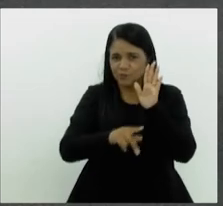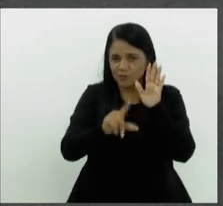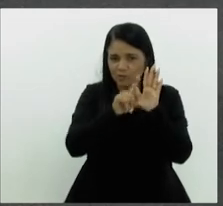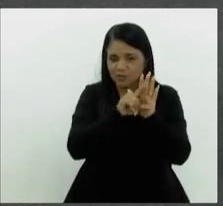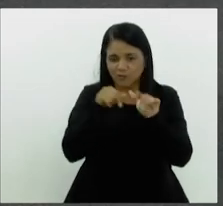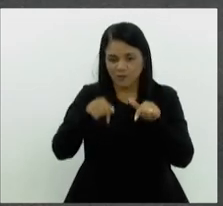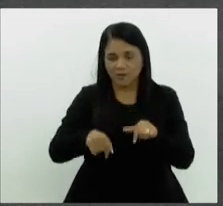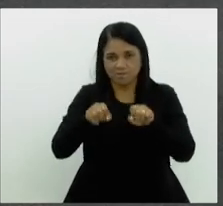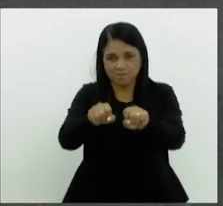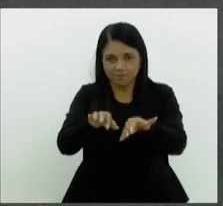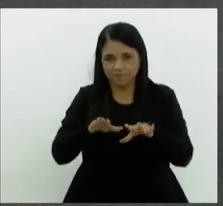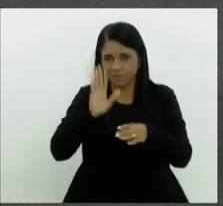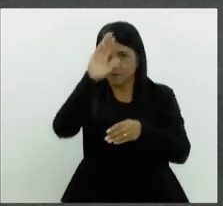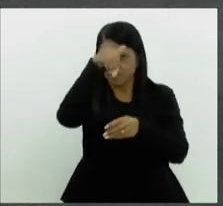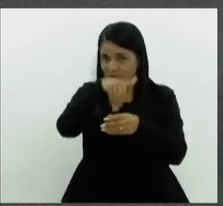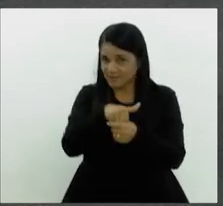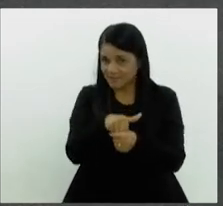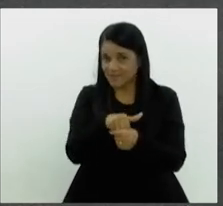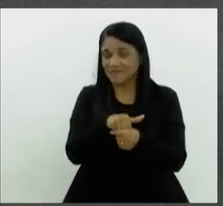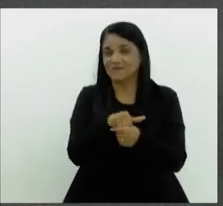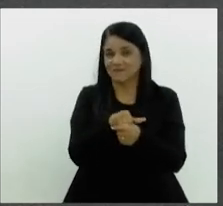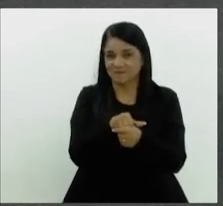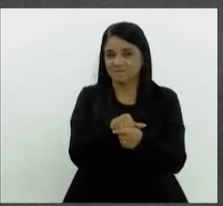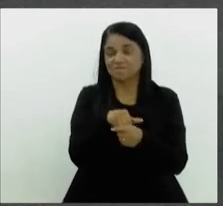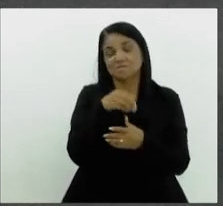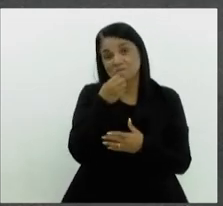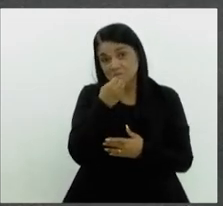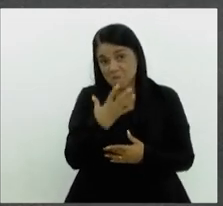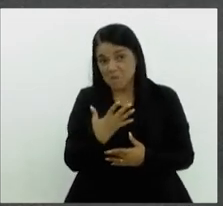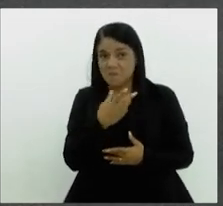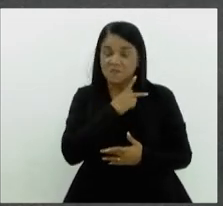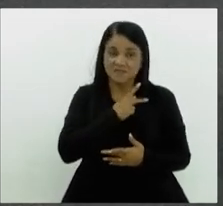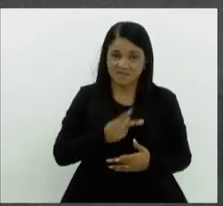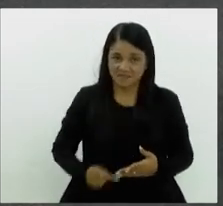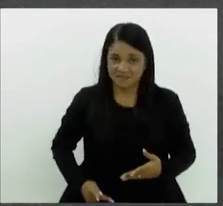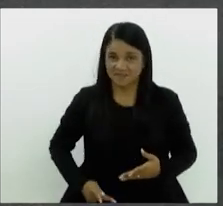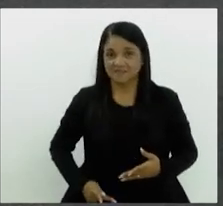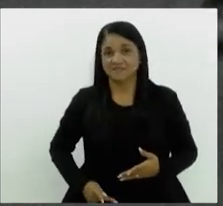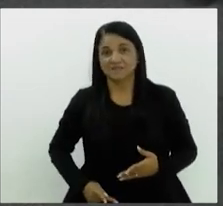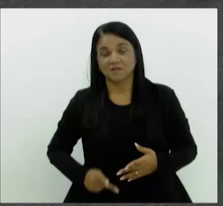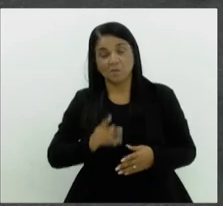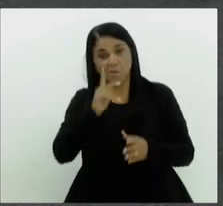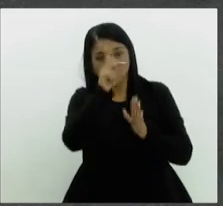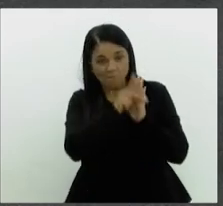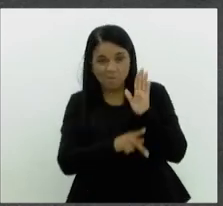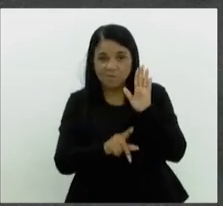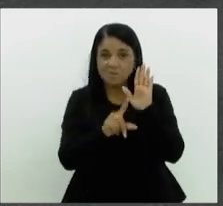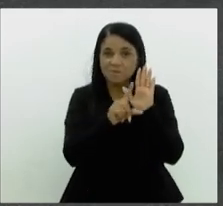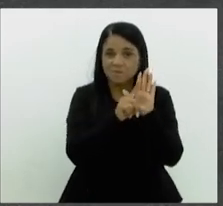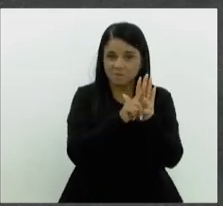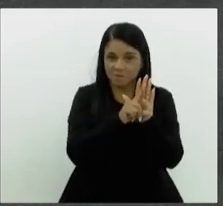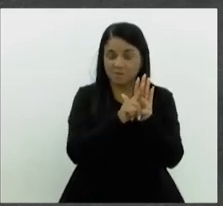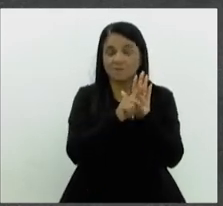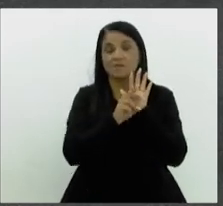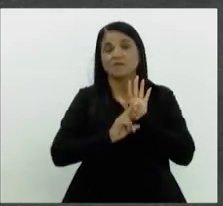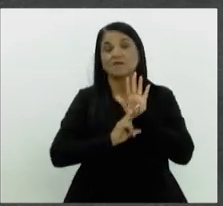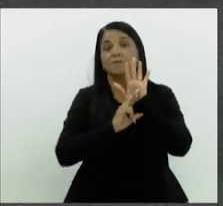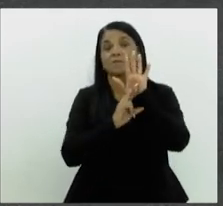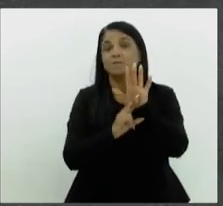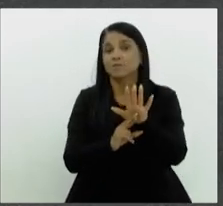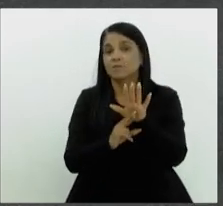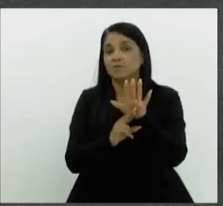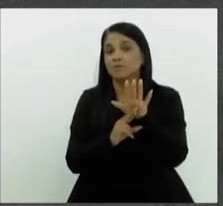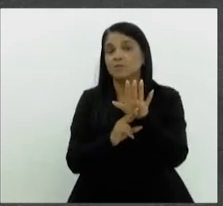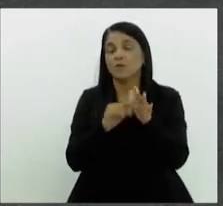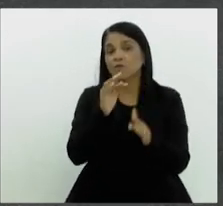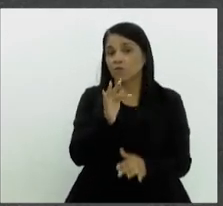para tramitação na casa. E, bom, senhor presidente, nada mais é esse projeto de lei, nada mais ele representa, que